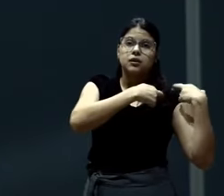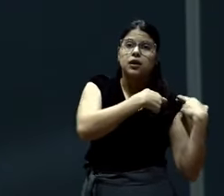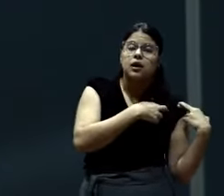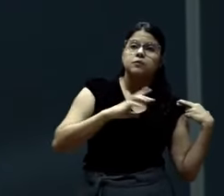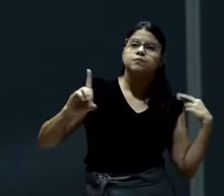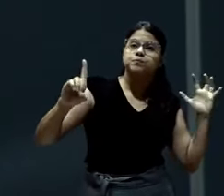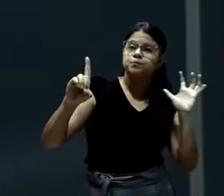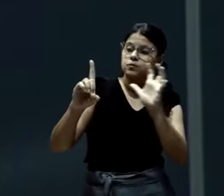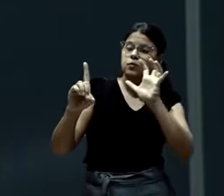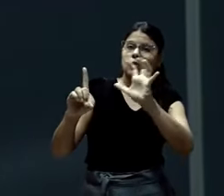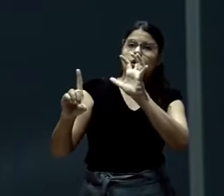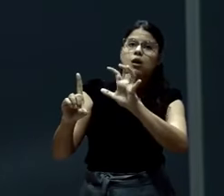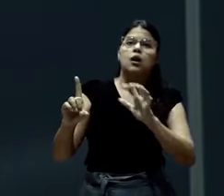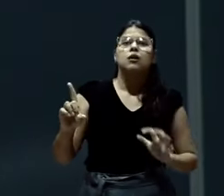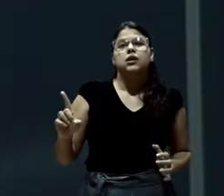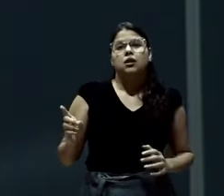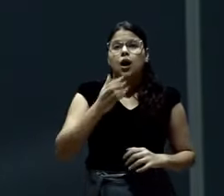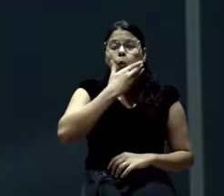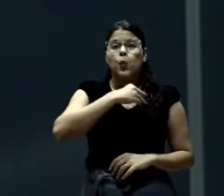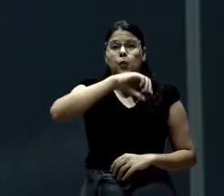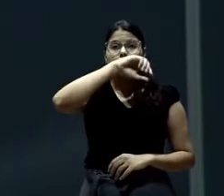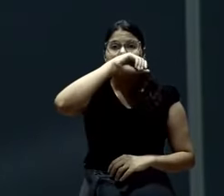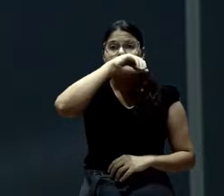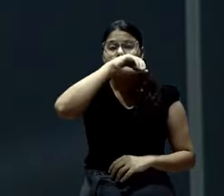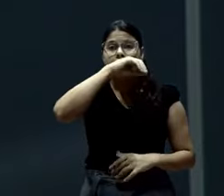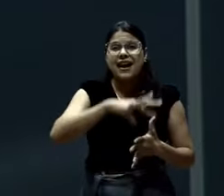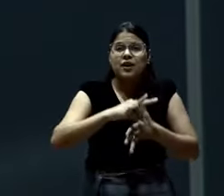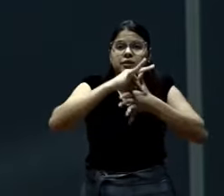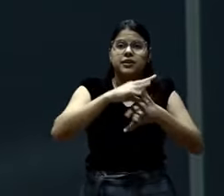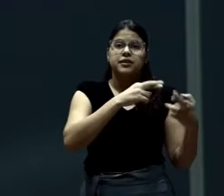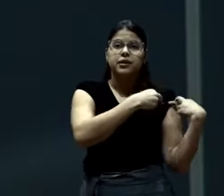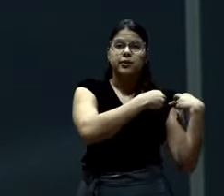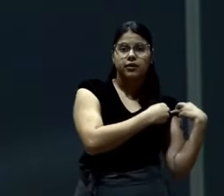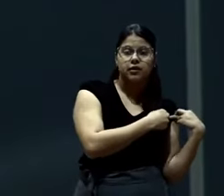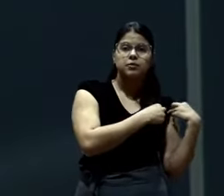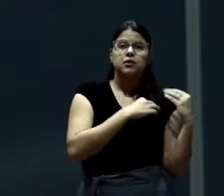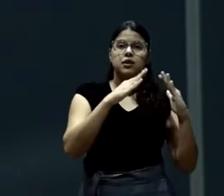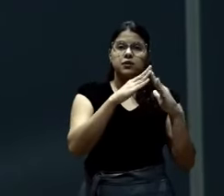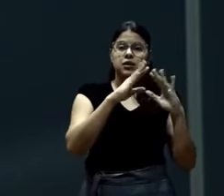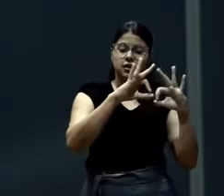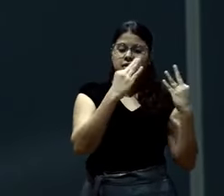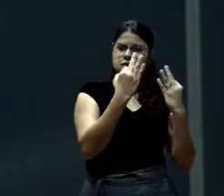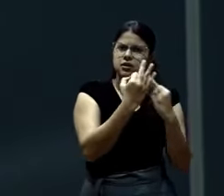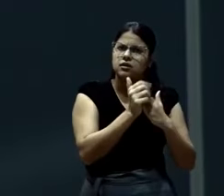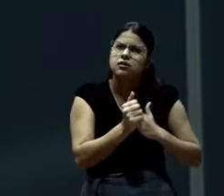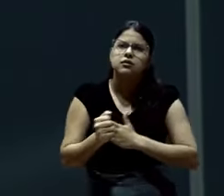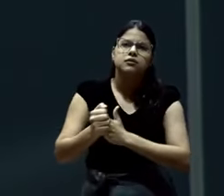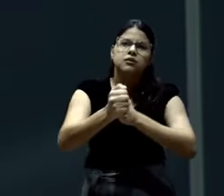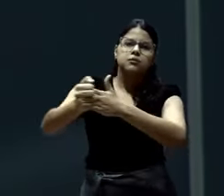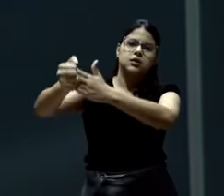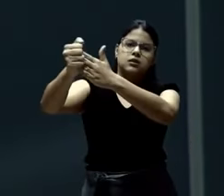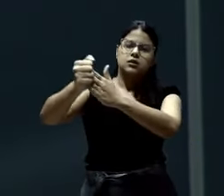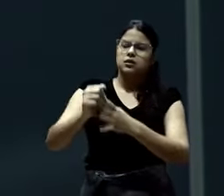O pai é o líder da casa. O pai é quem puxa a família. O pai é quem traz